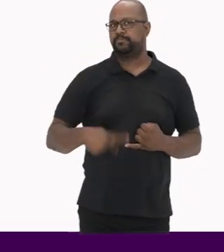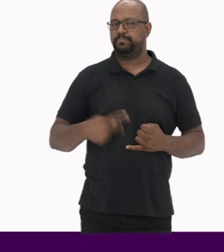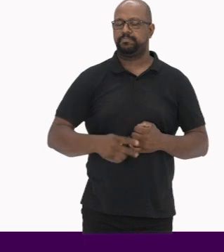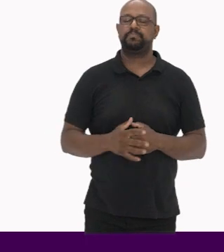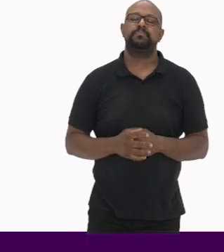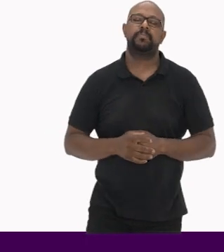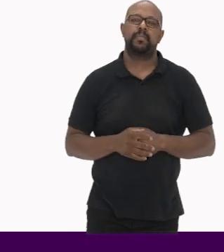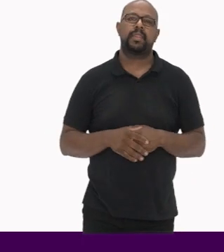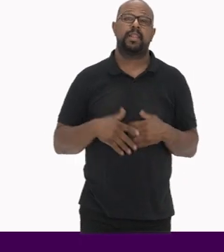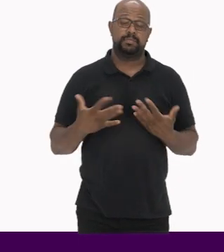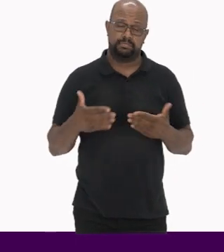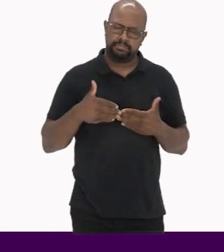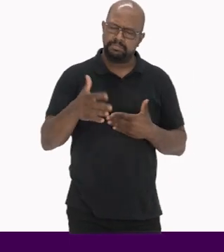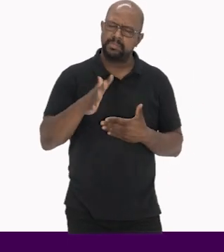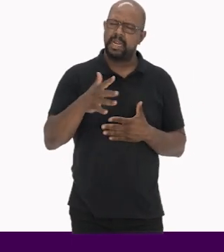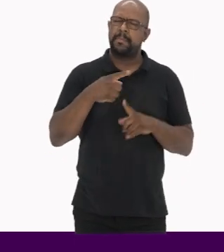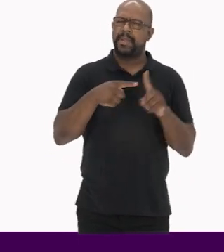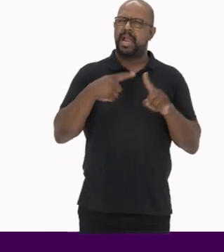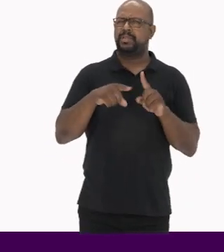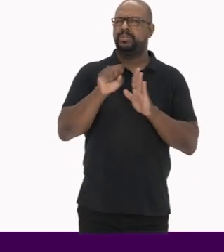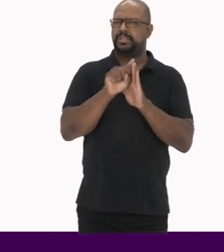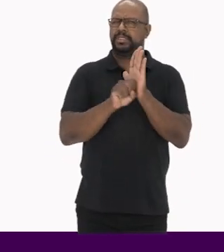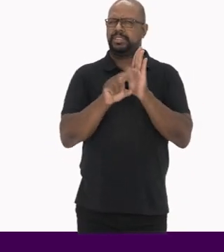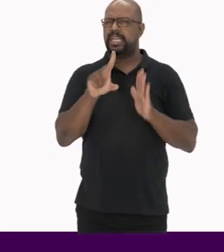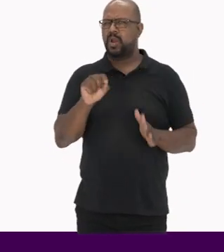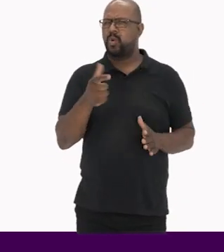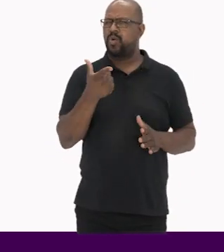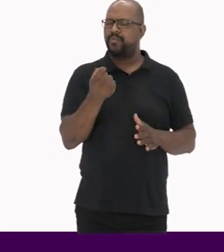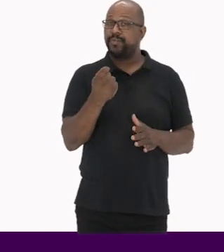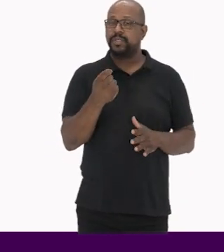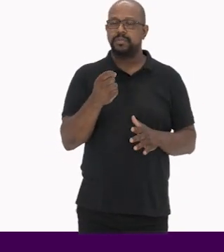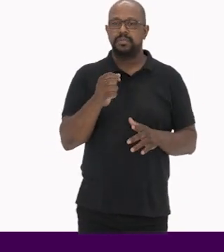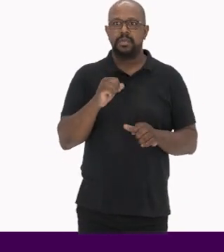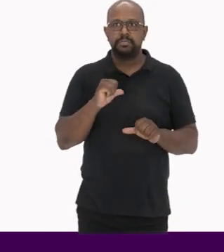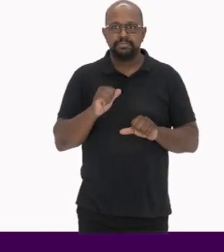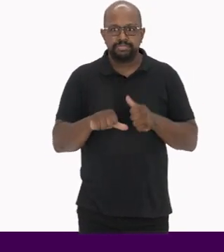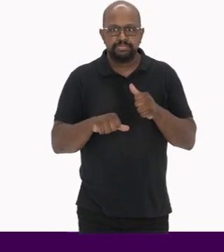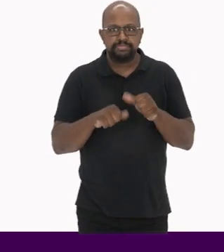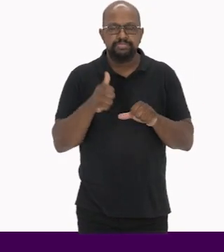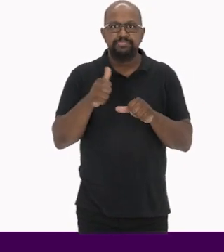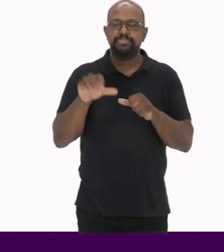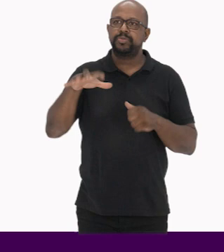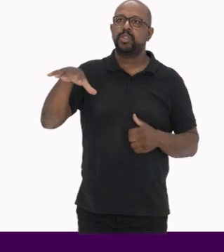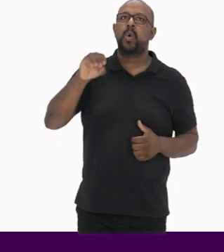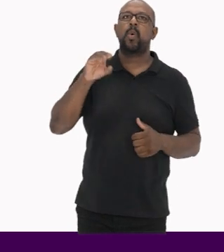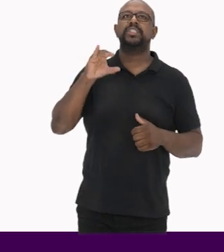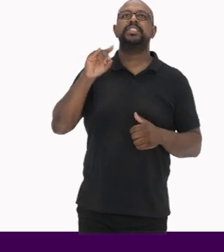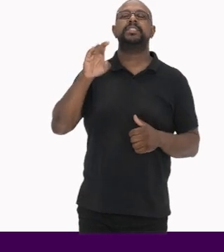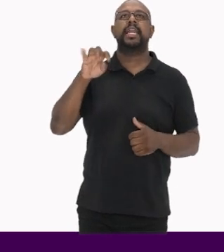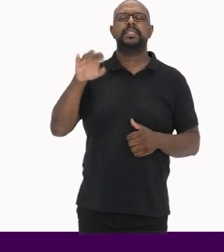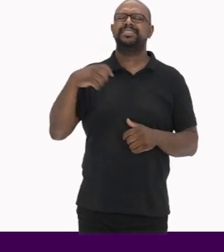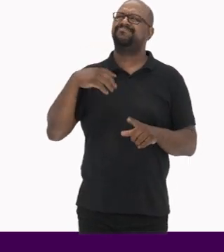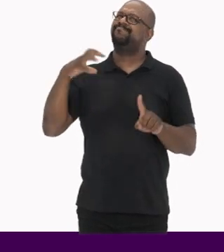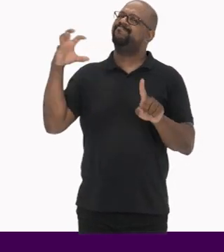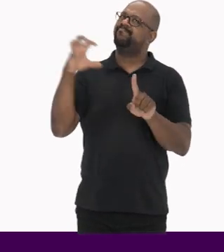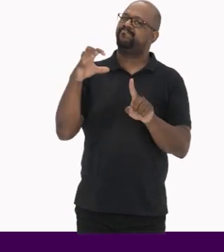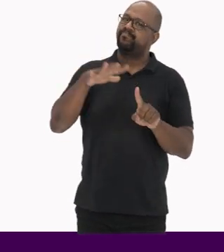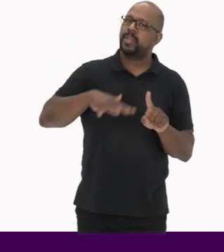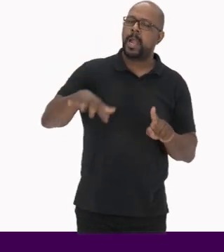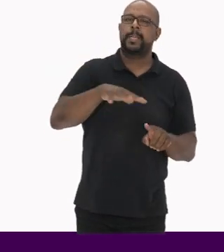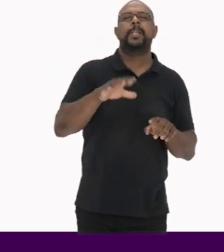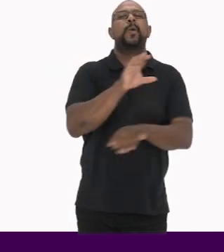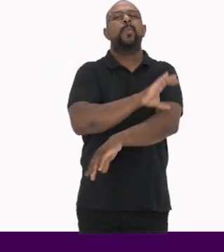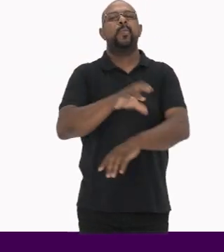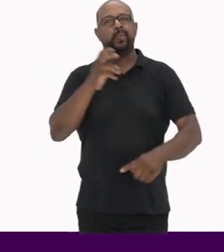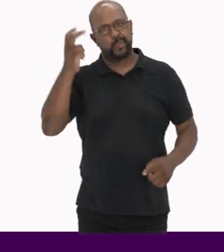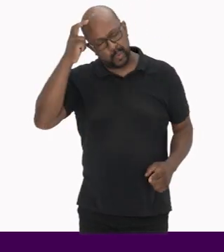A partir de meados do século XX, presenciamos ventos de mudança no Ocidente Que repercutiram diretamente no